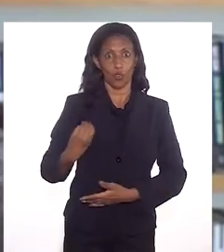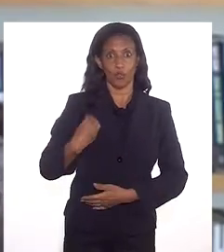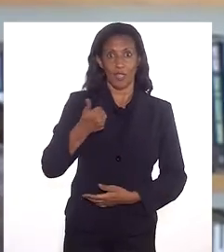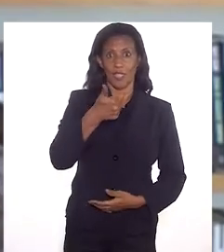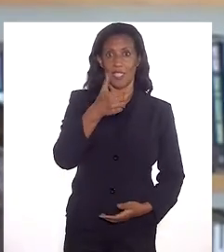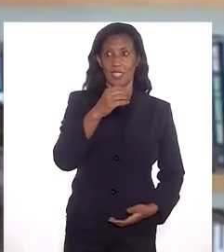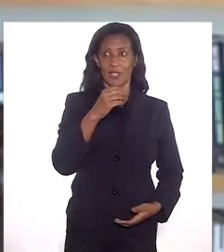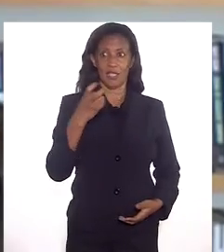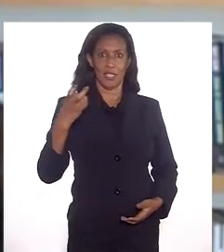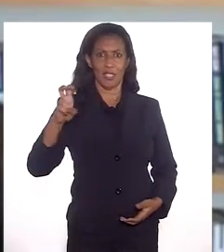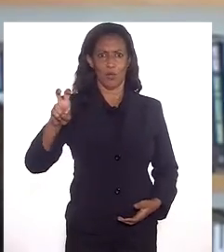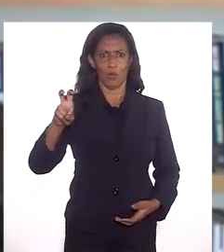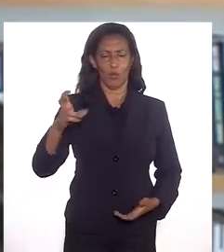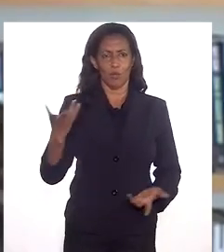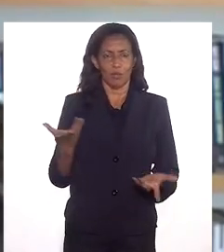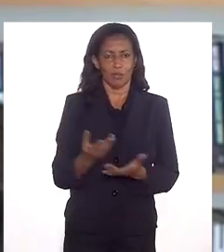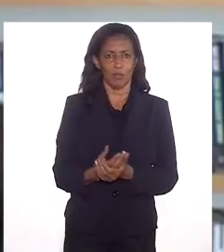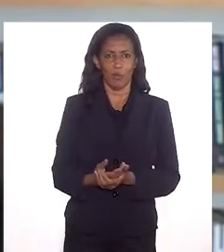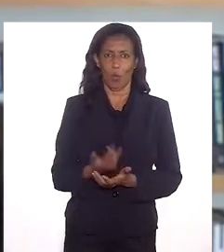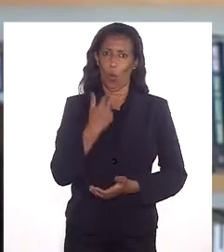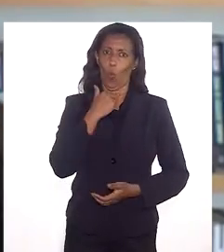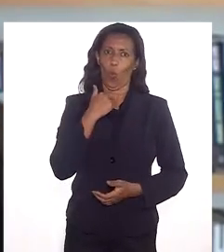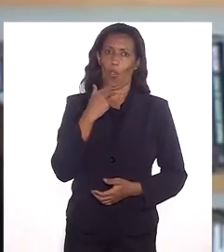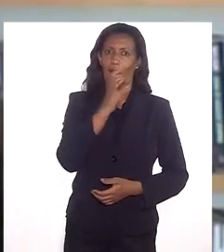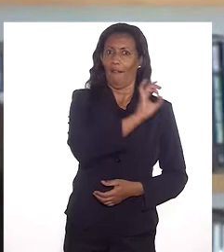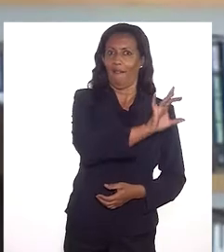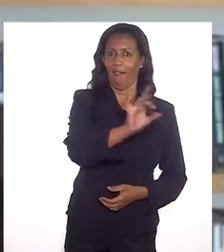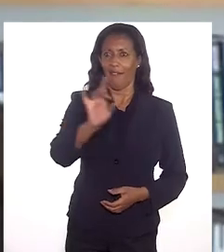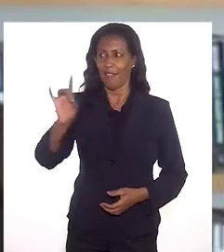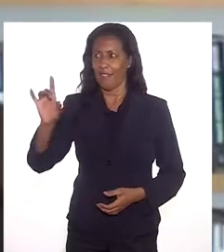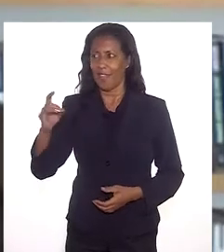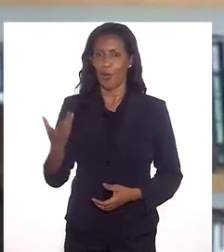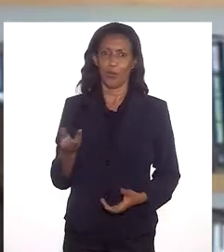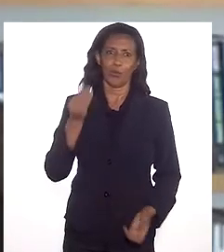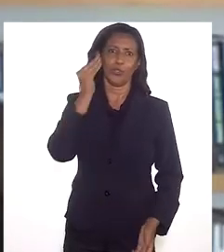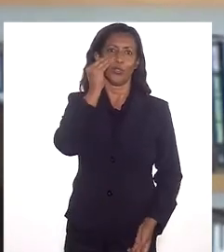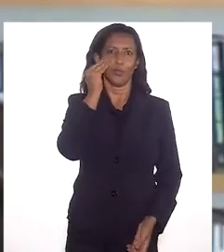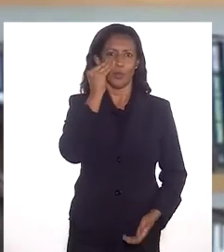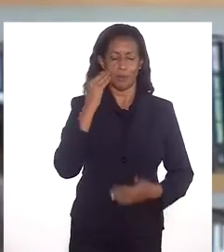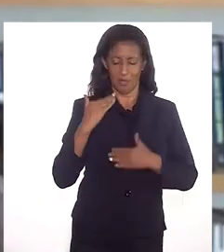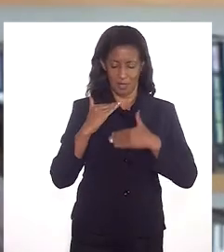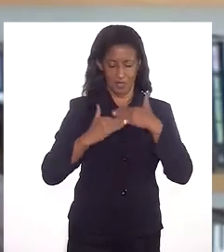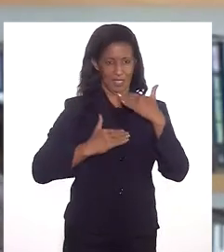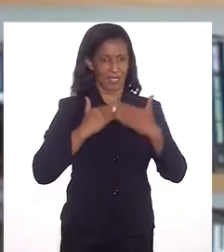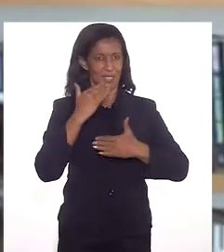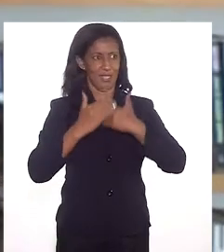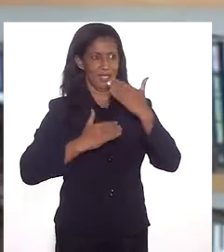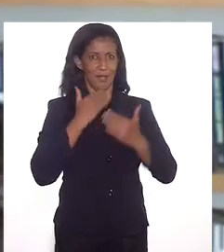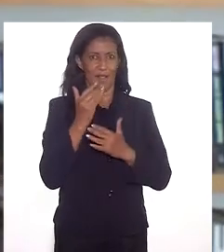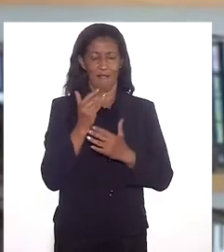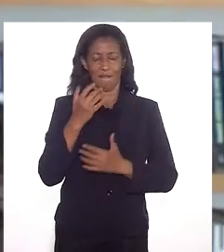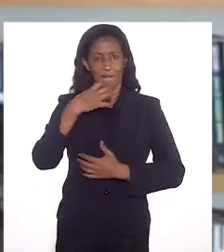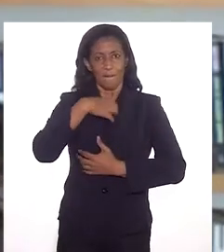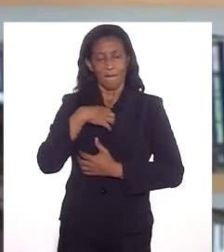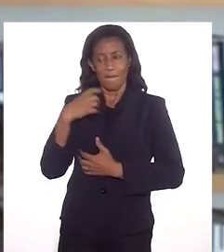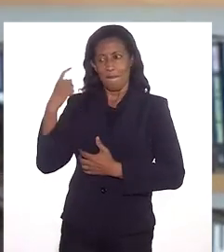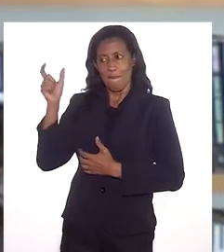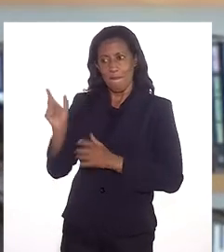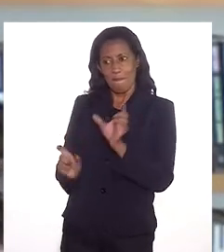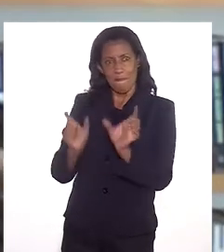anos? Não é possível. E cada um, no envelhecimento, experimenta esse processo no seu lugar.